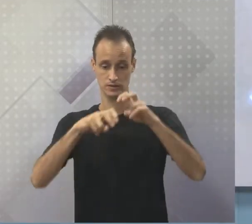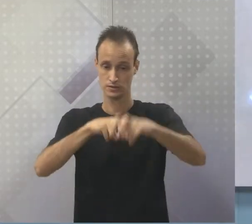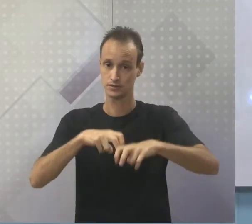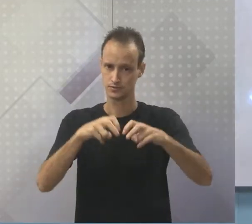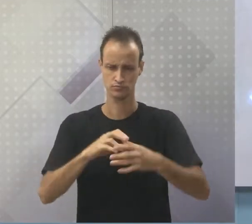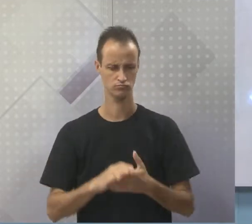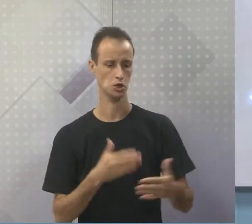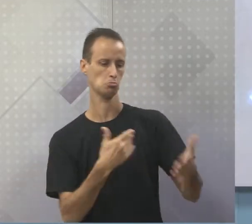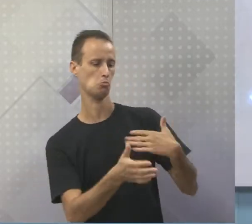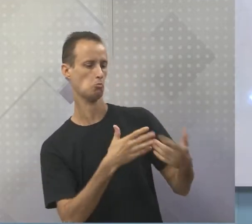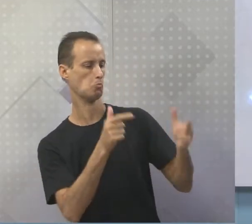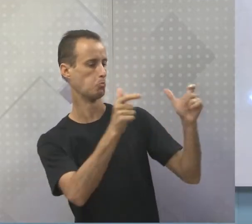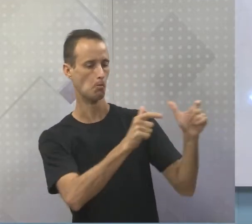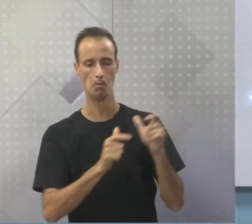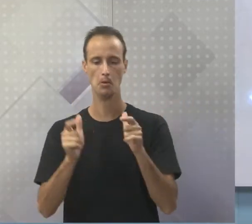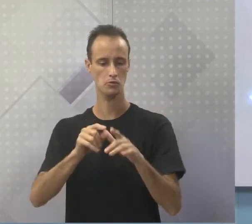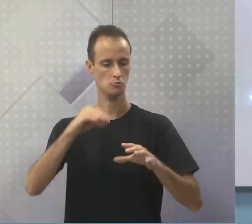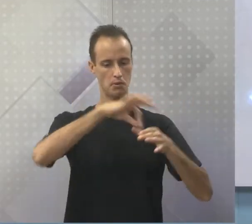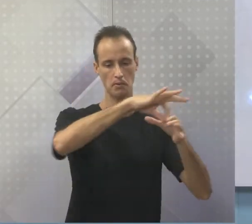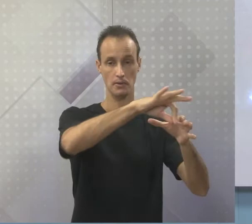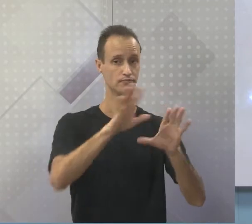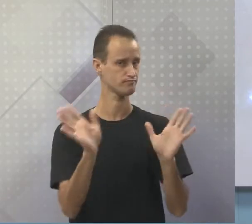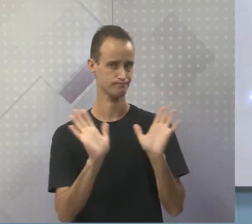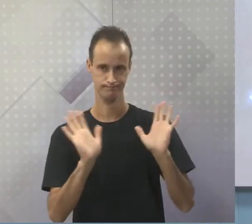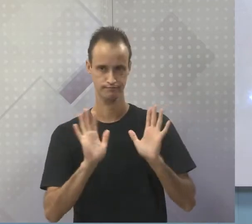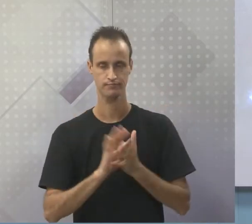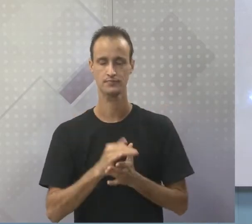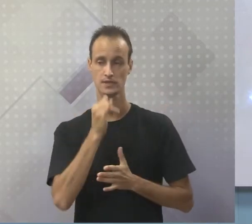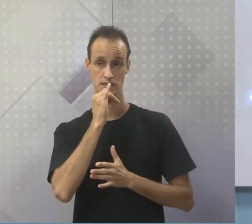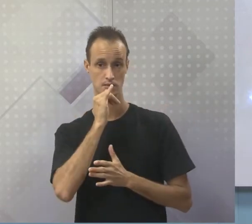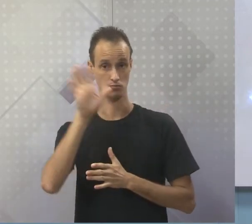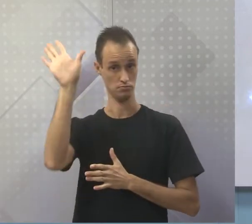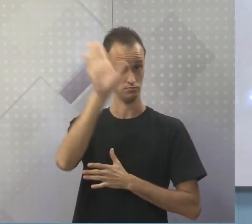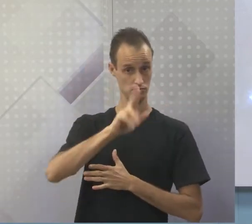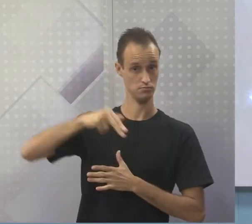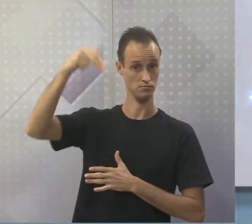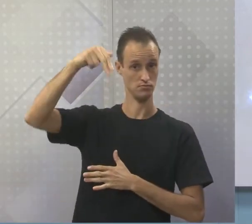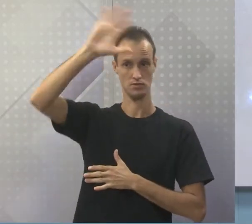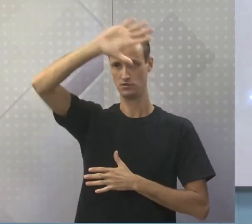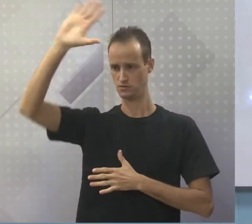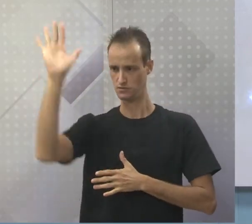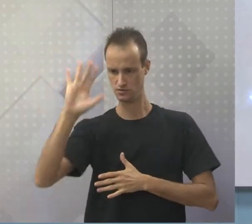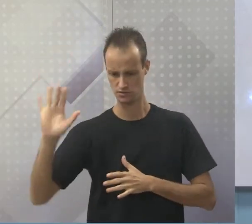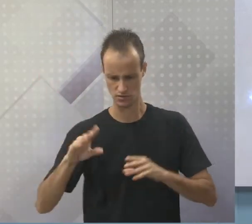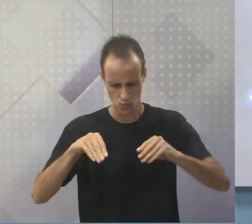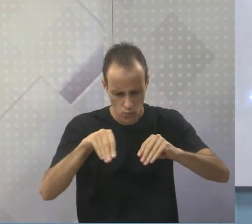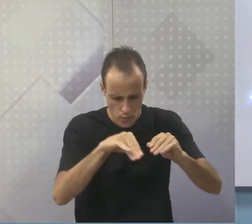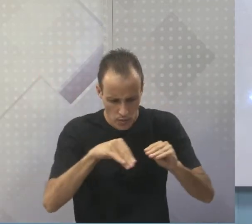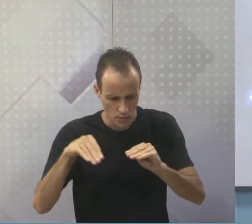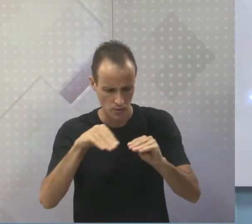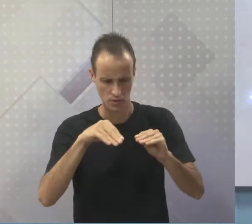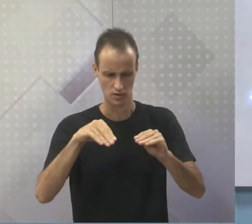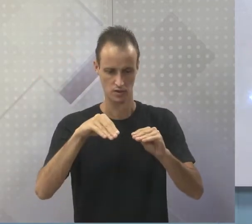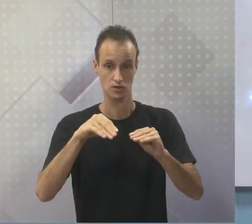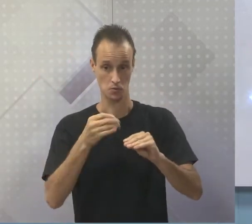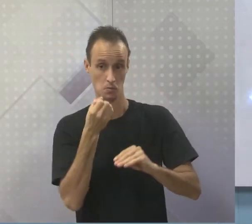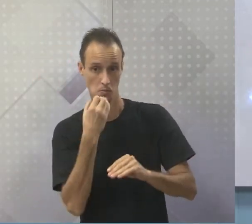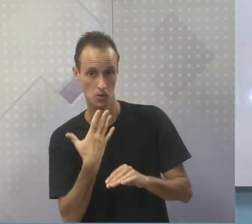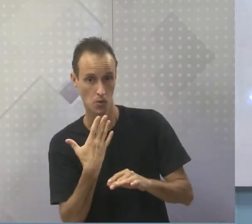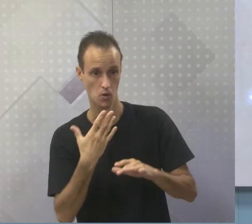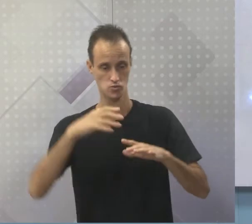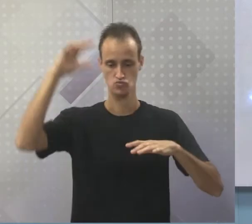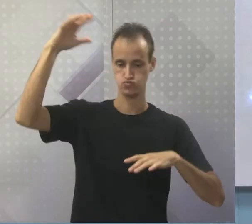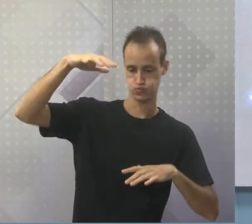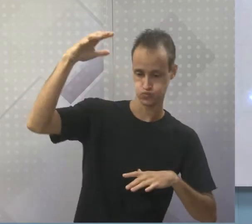escolher qualquer lugar para plantar qualquer coisa. Vamos imaginar aqui o litoral nordestino. Solo maçapê, um solo fértil, as chuvas